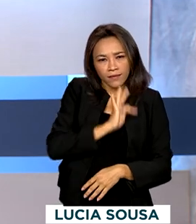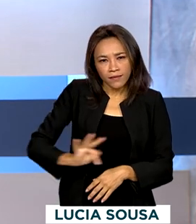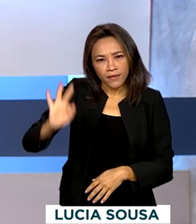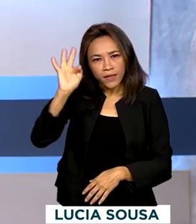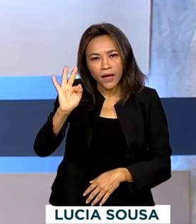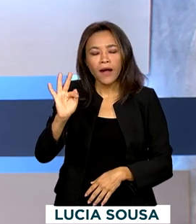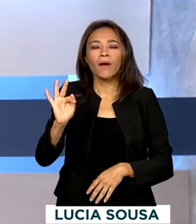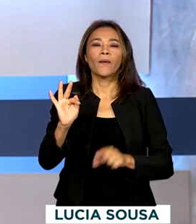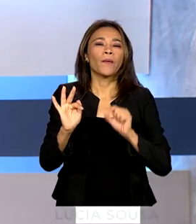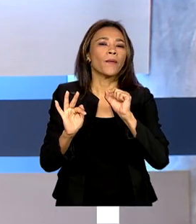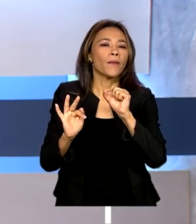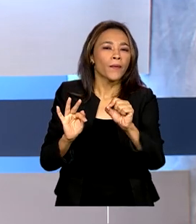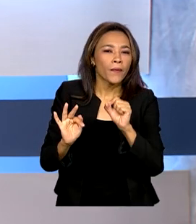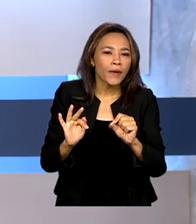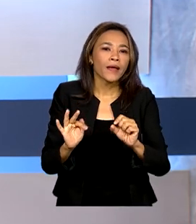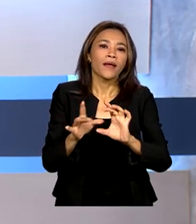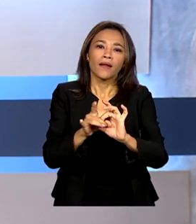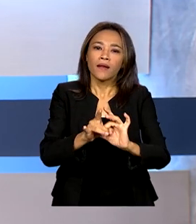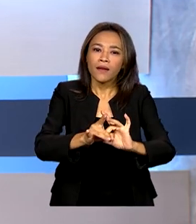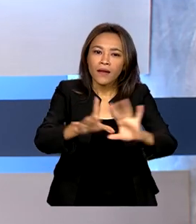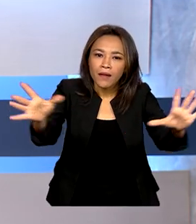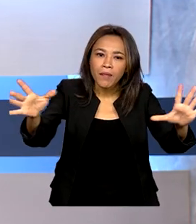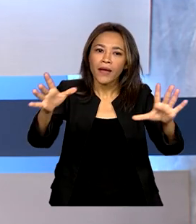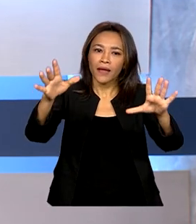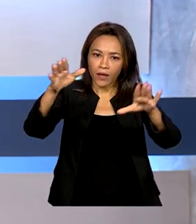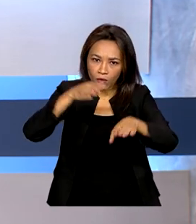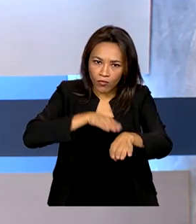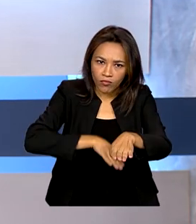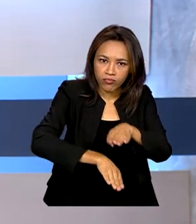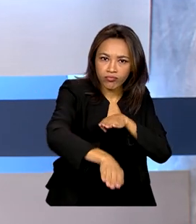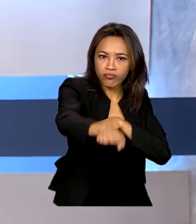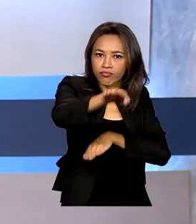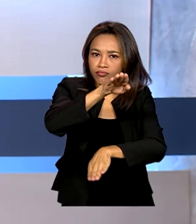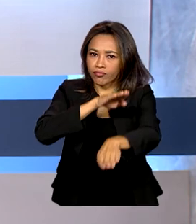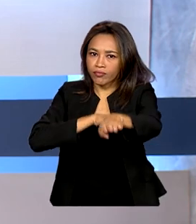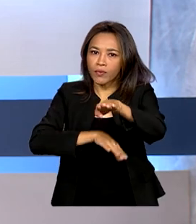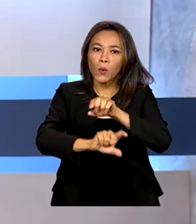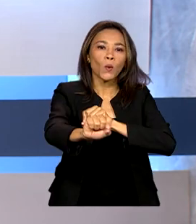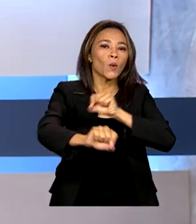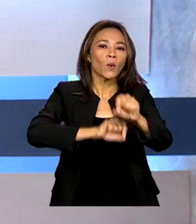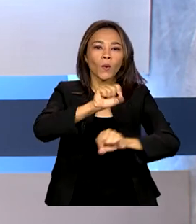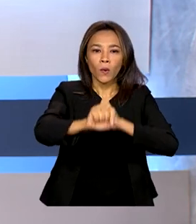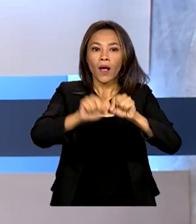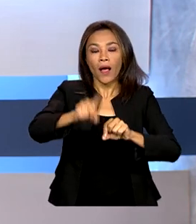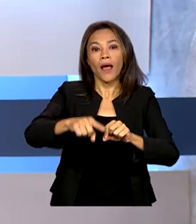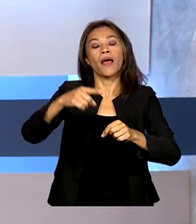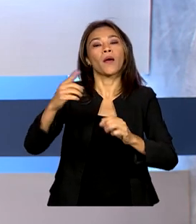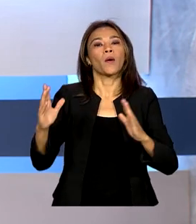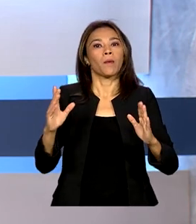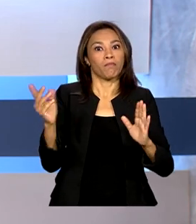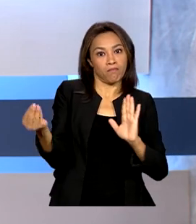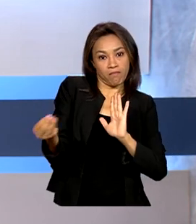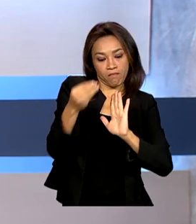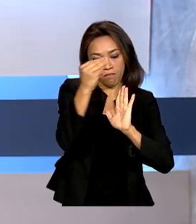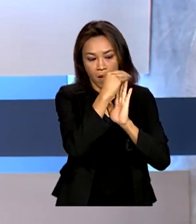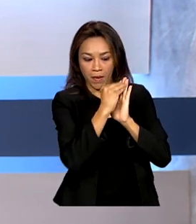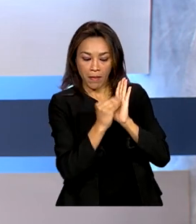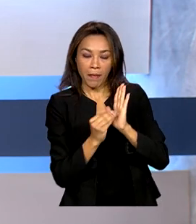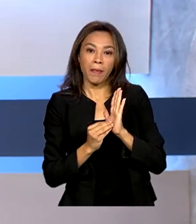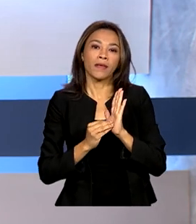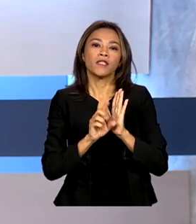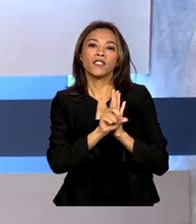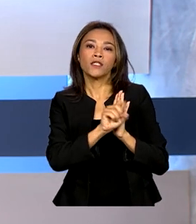trânsito de complexo viário de Feira de Santana. A medida faz parte do plano de 100 dias de ações